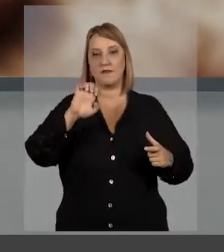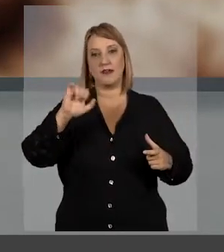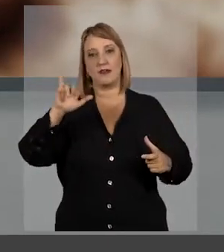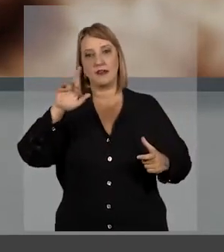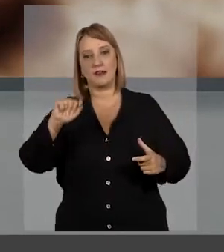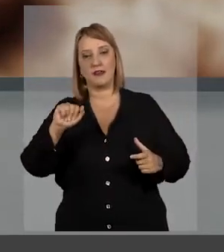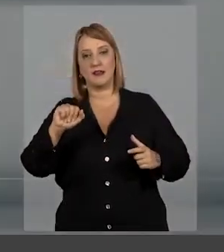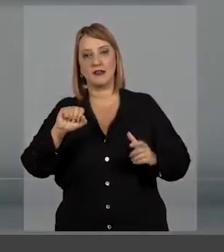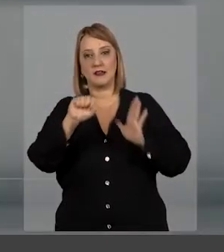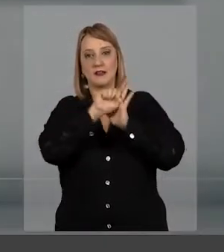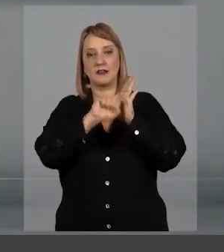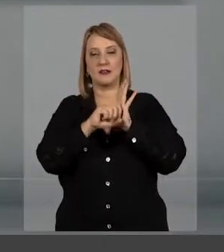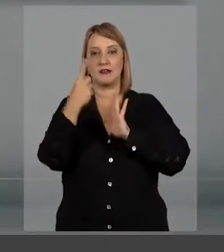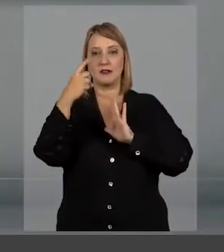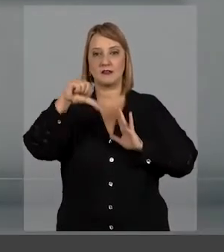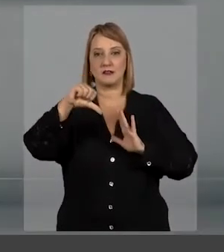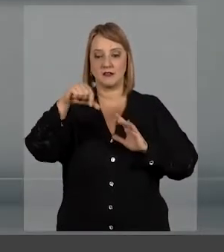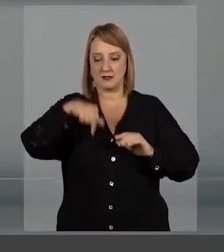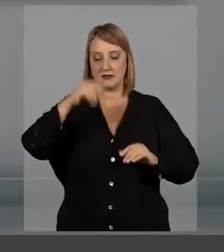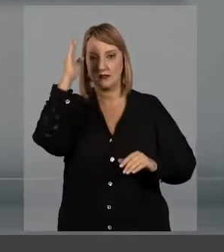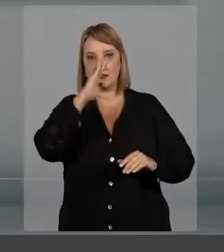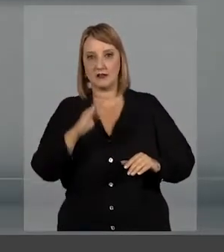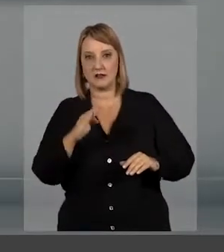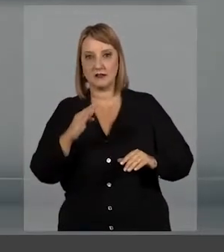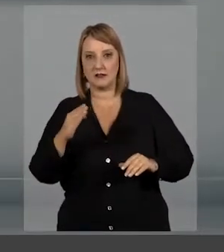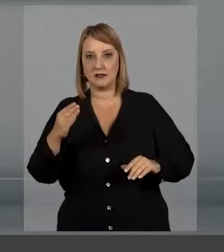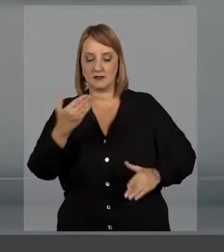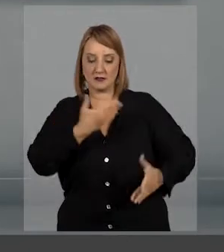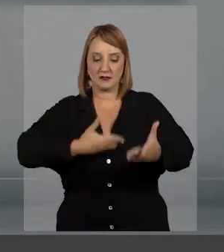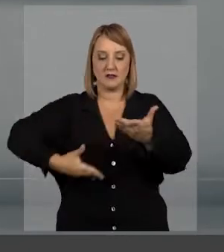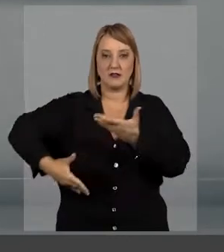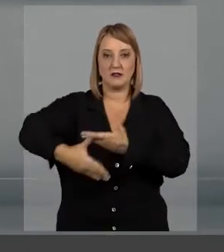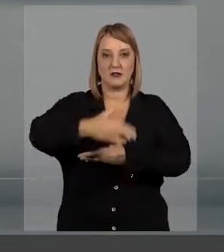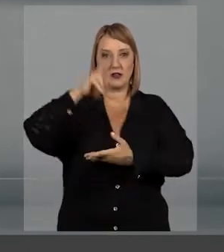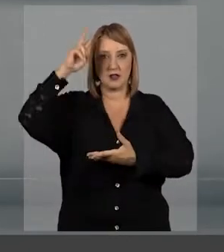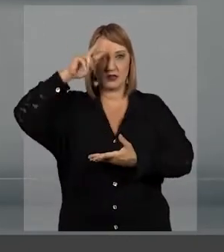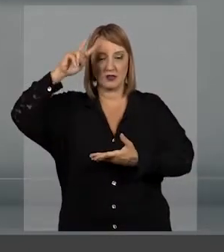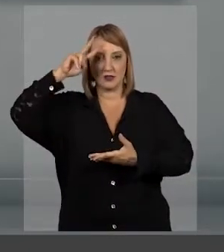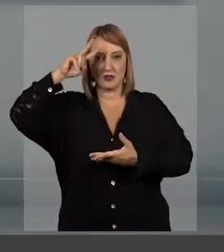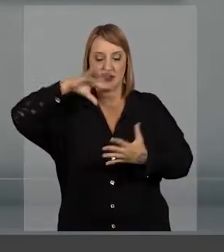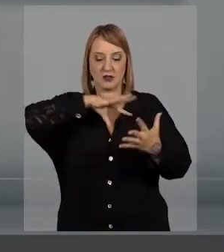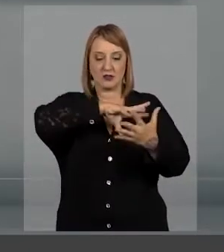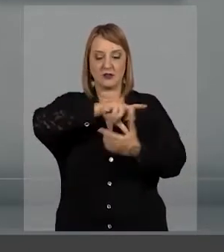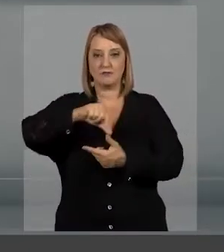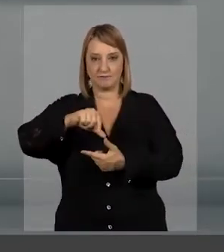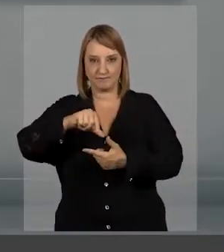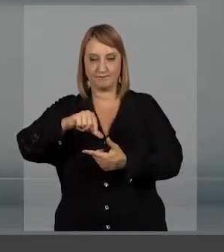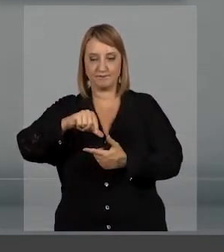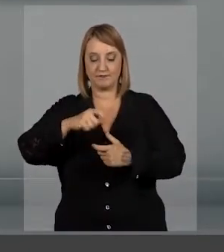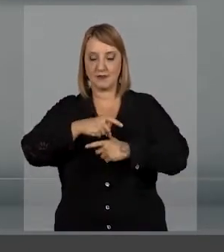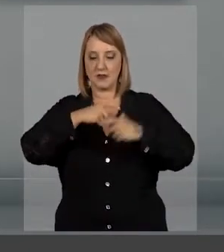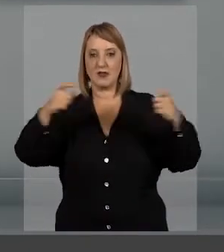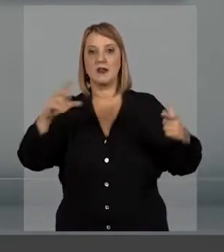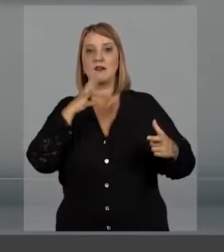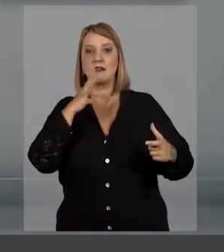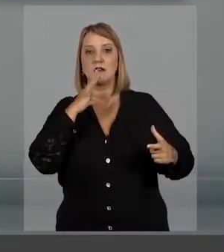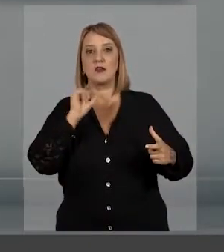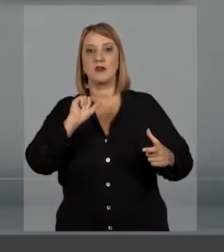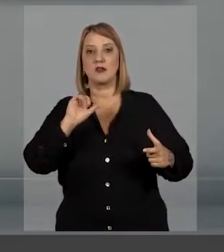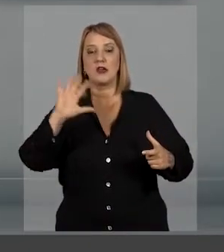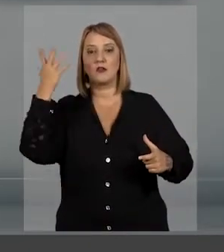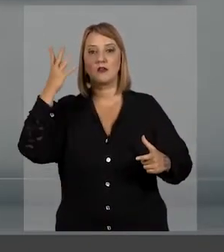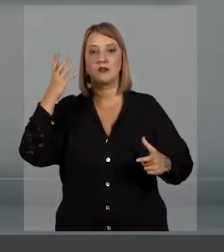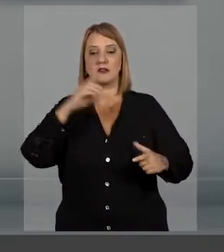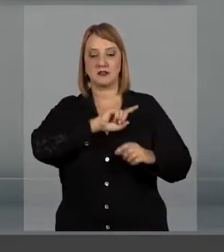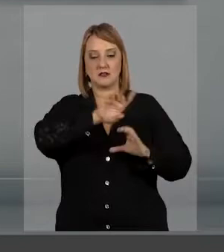XIX no Brasil. A interdisciplinaridade da história com a geografia amplia os conhecimentos sobre o